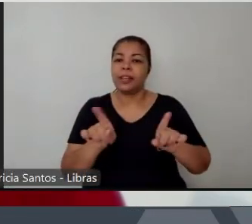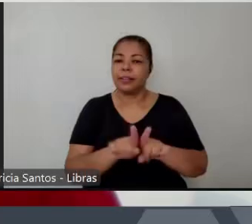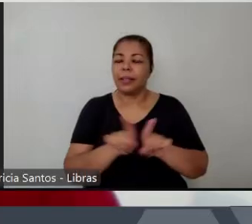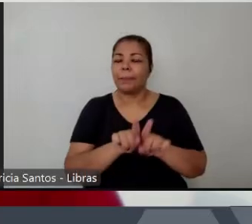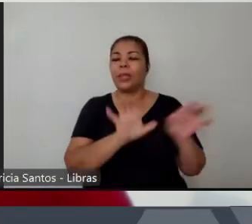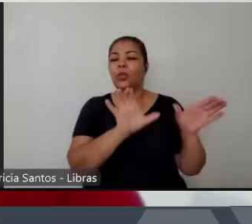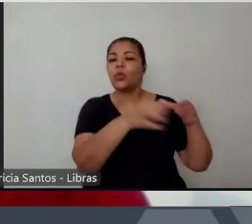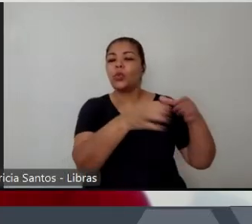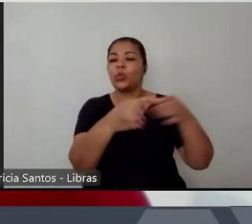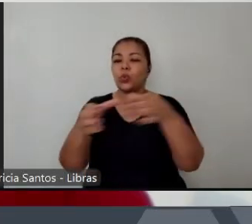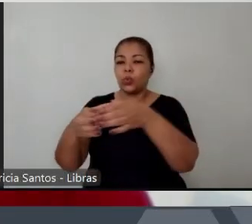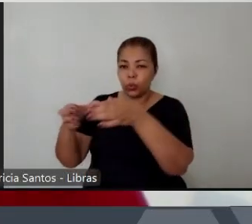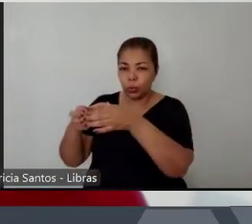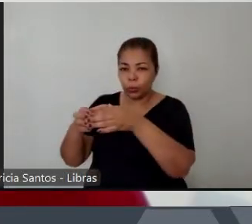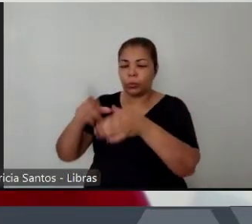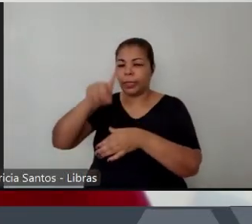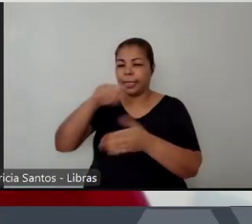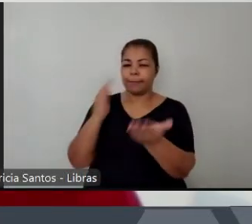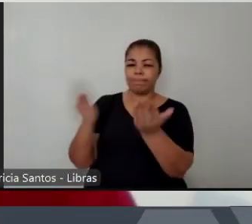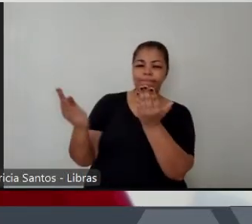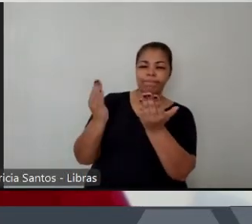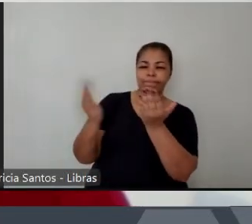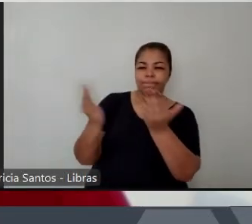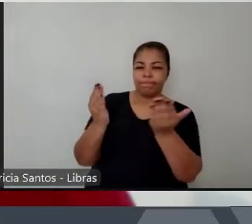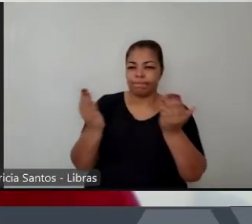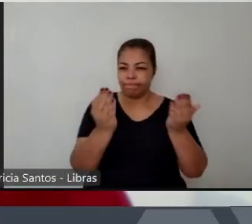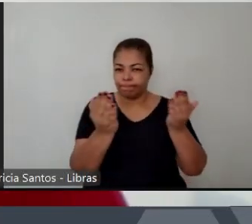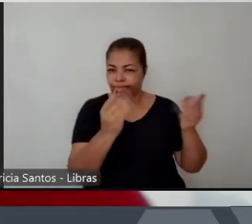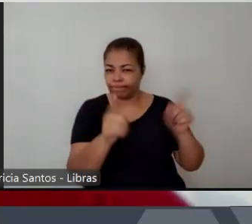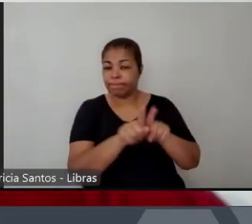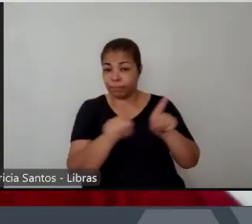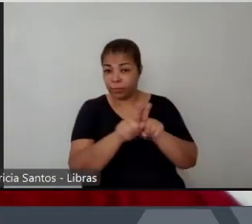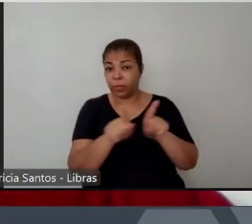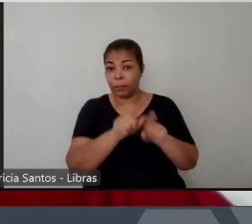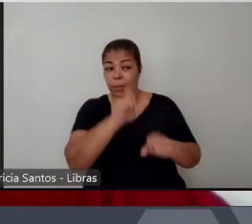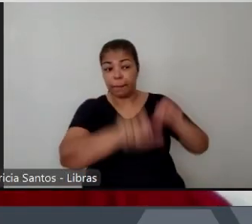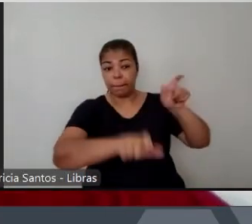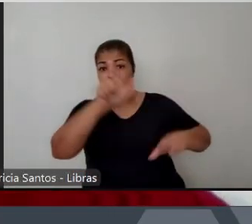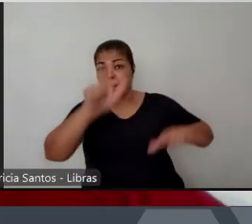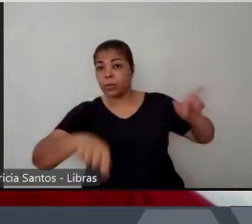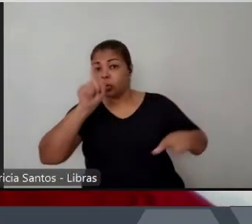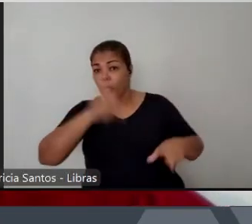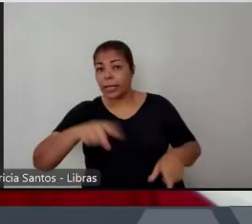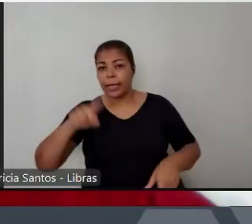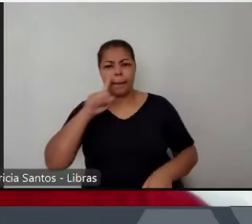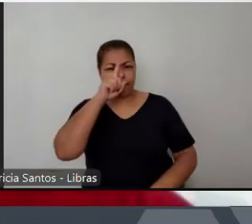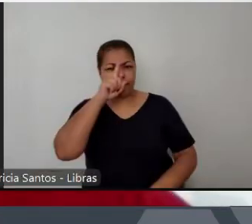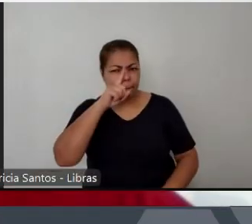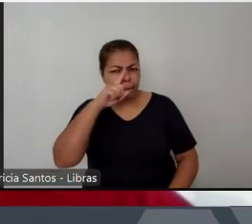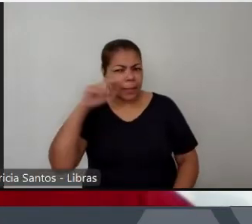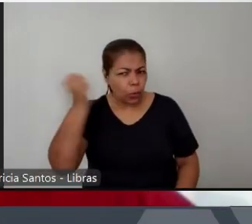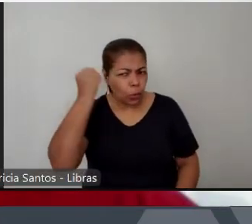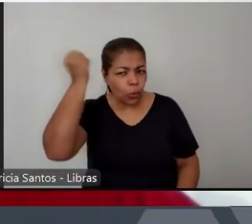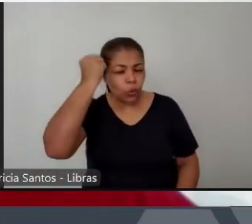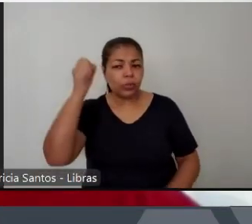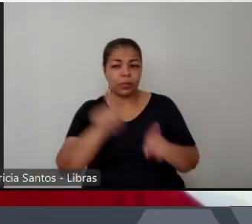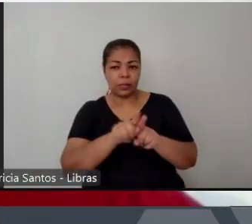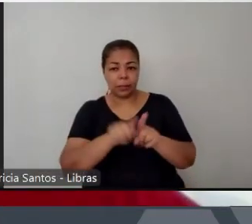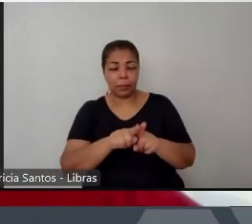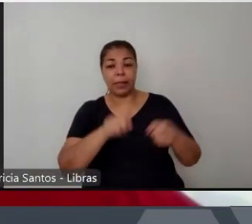vistos como suspeitos e de pessoas consideradas perigosas. Então, são os jovens, os homens,